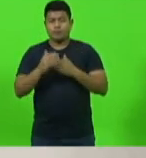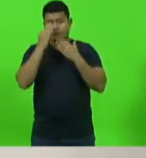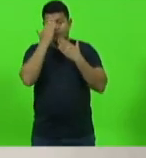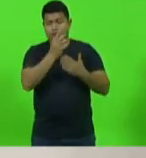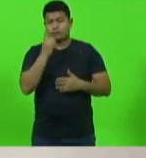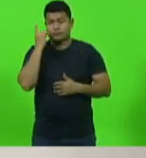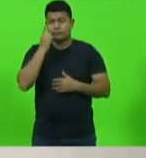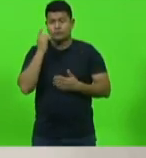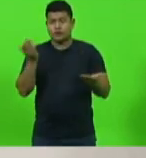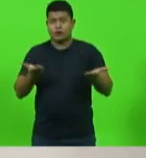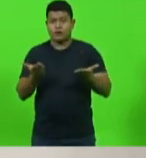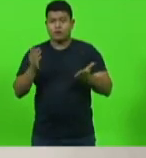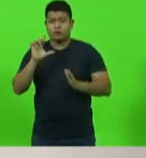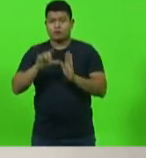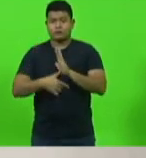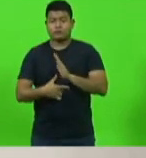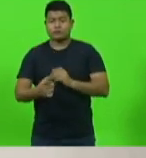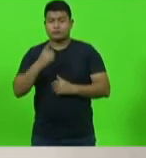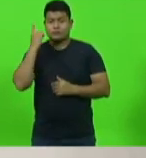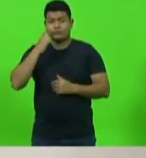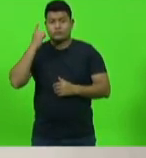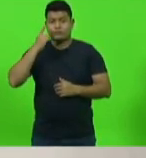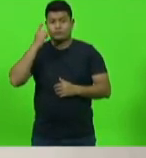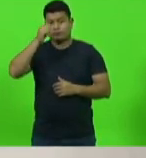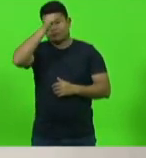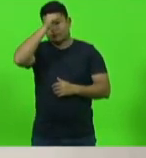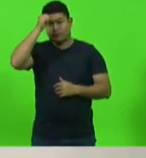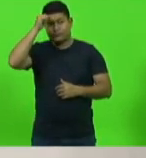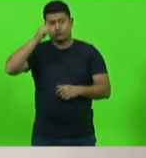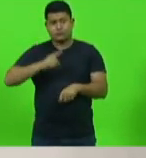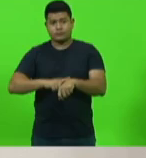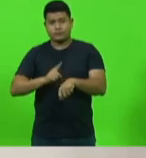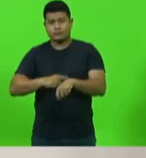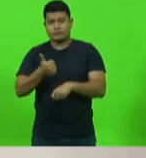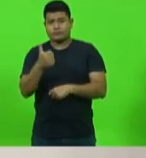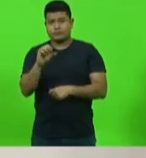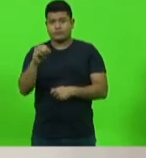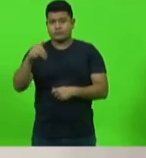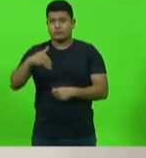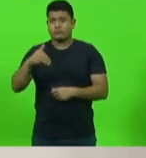Próximo deputado, deputado Adrianinho. Vossa excelência será 10 minutos, deputado.